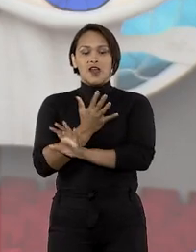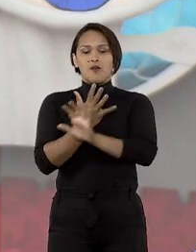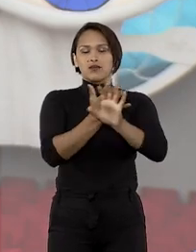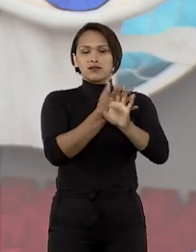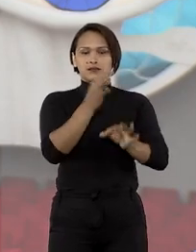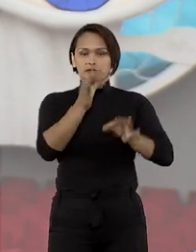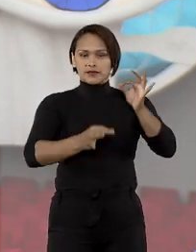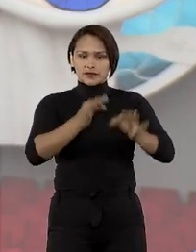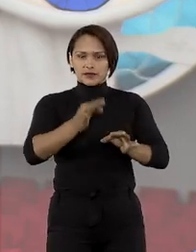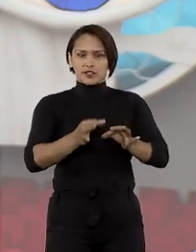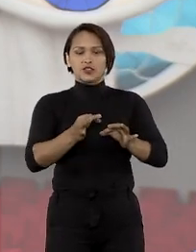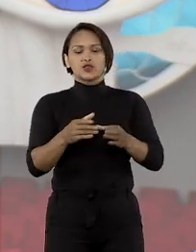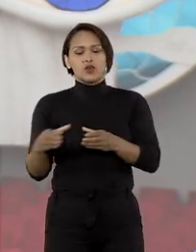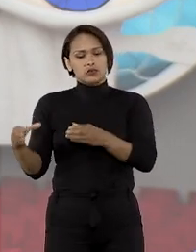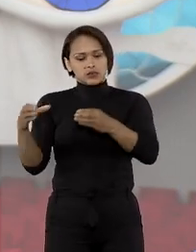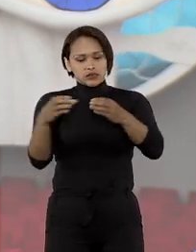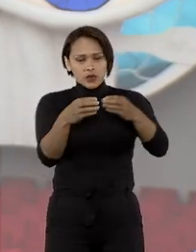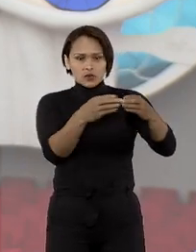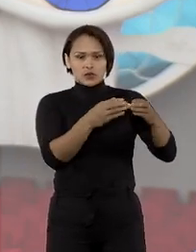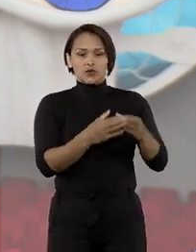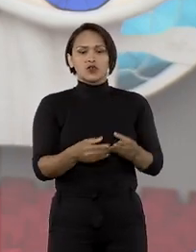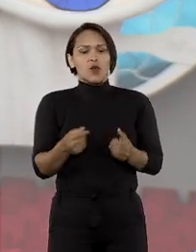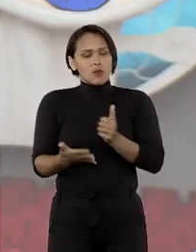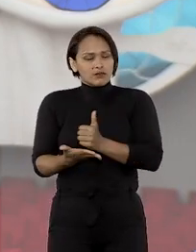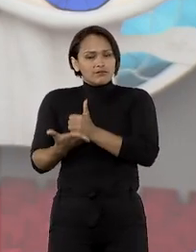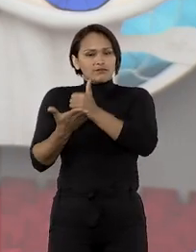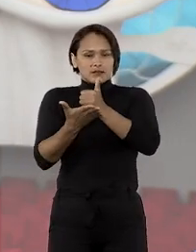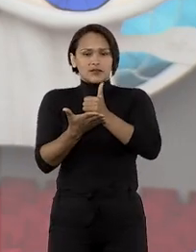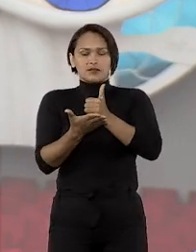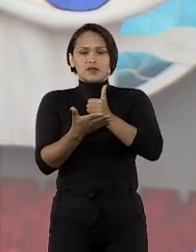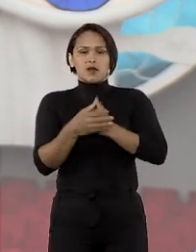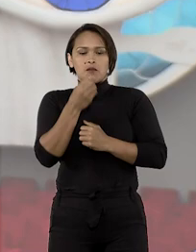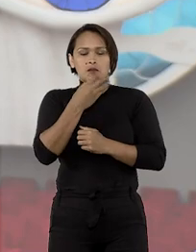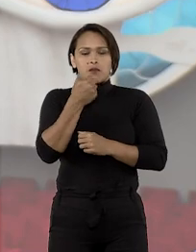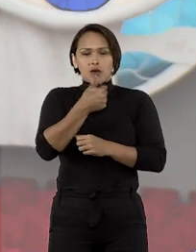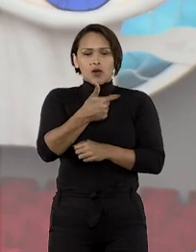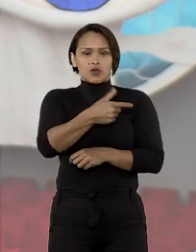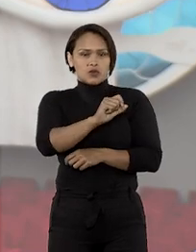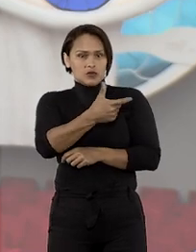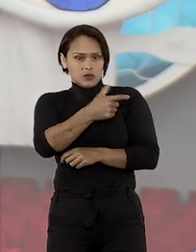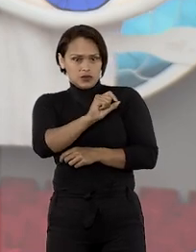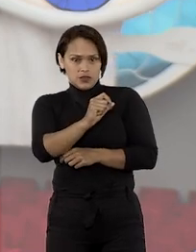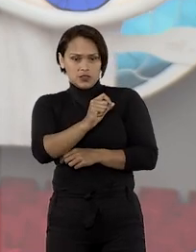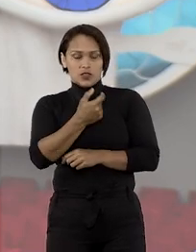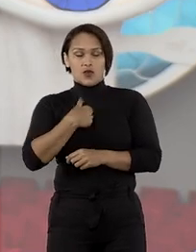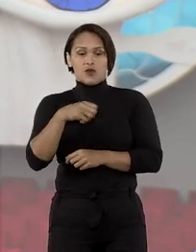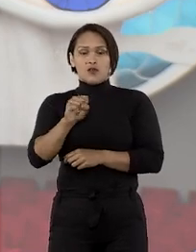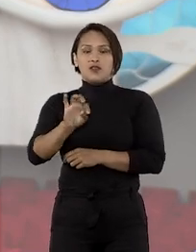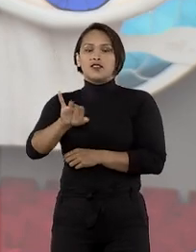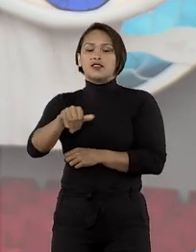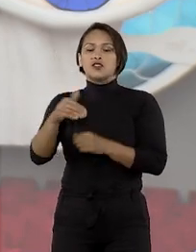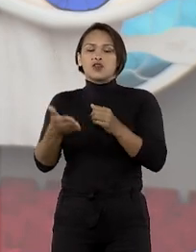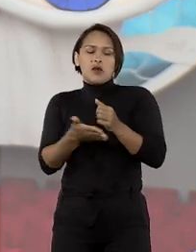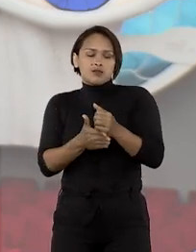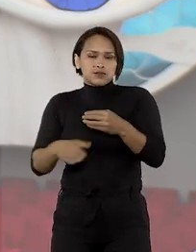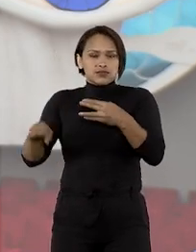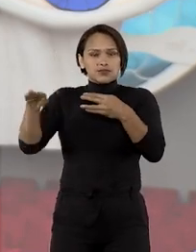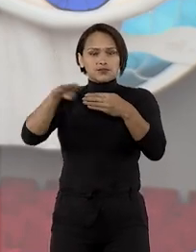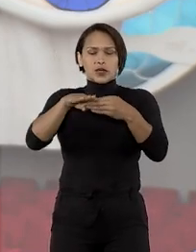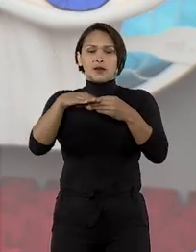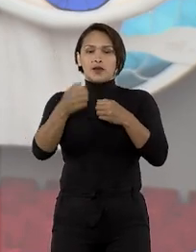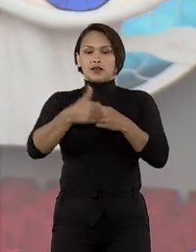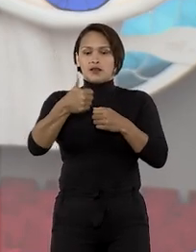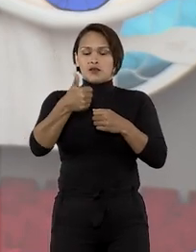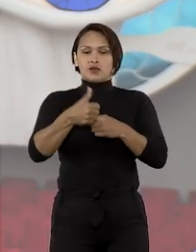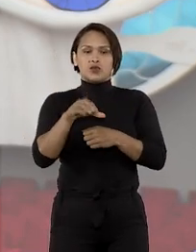videoconferência, os colegiados da Corte mantiveram uma produção elevada em 2020. O STJ superou a meta 1 do